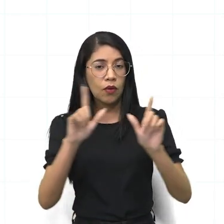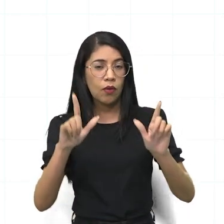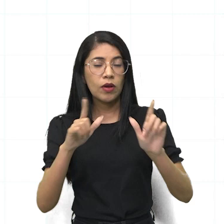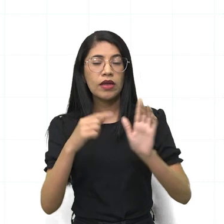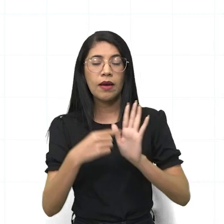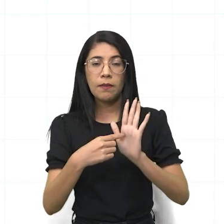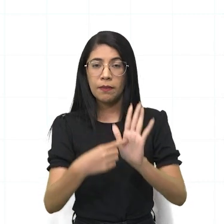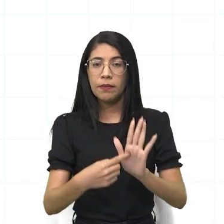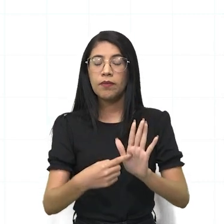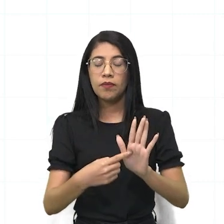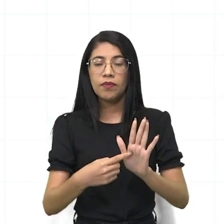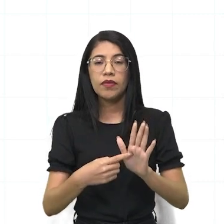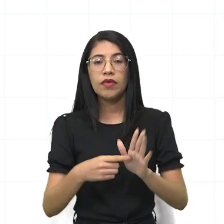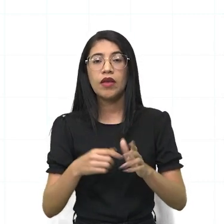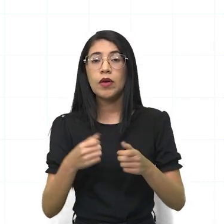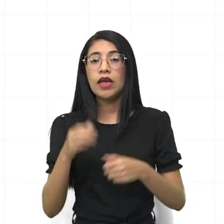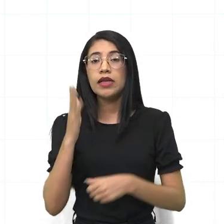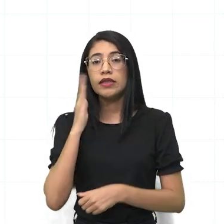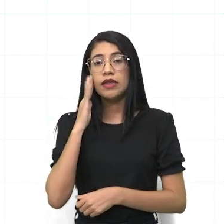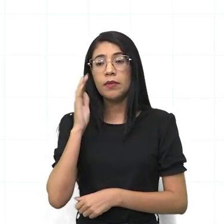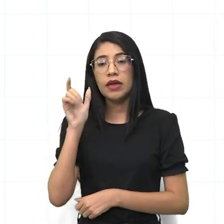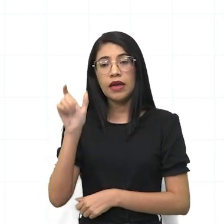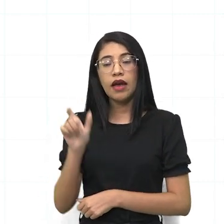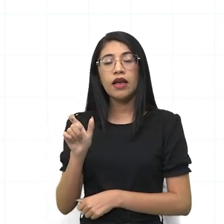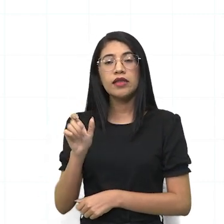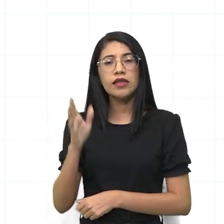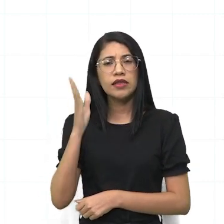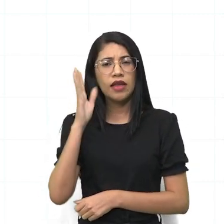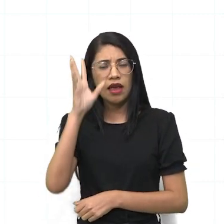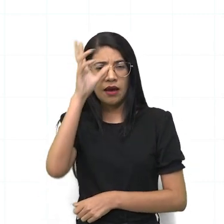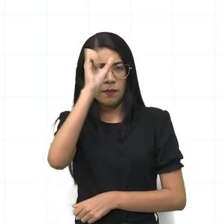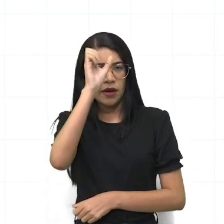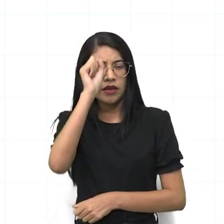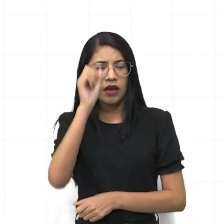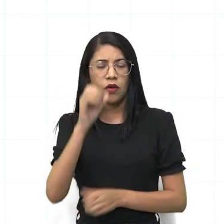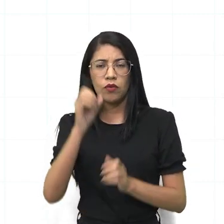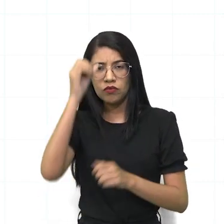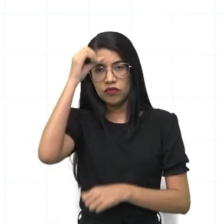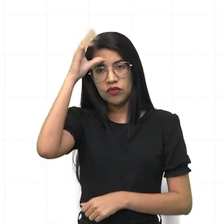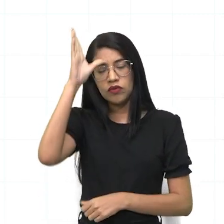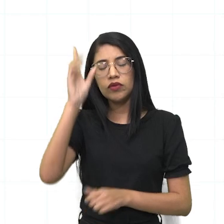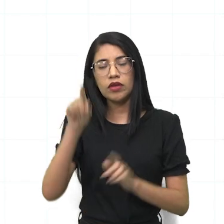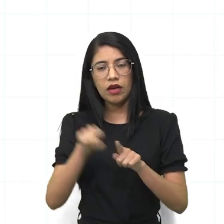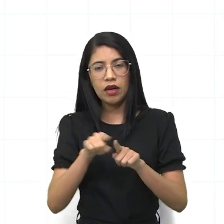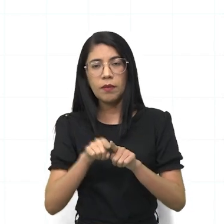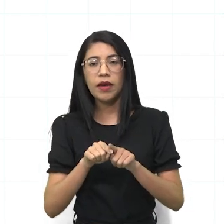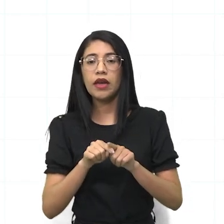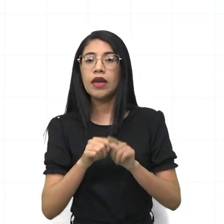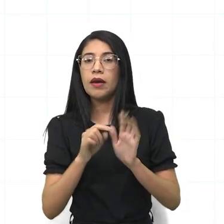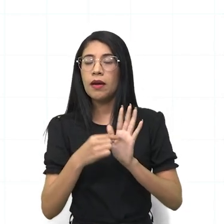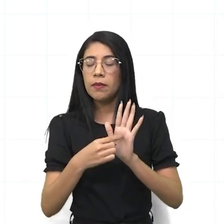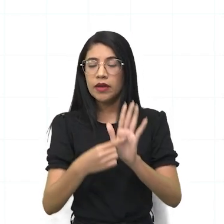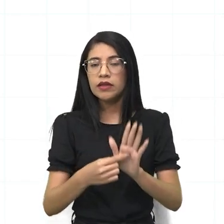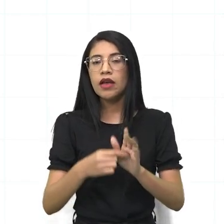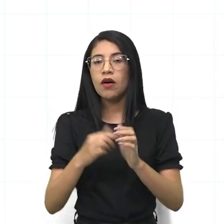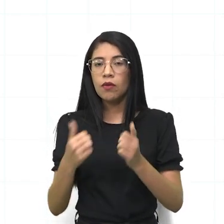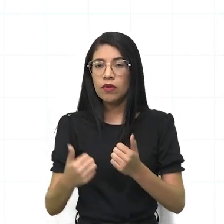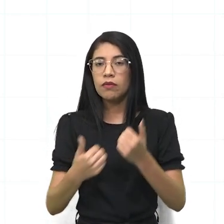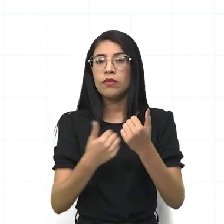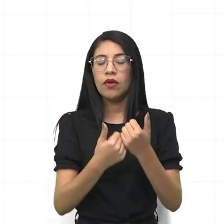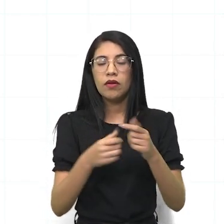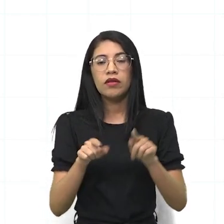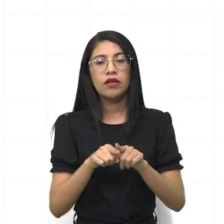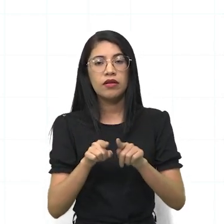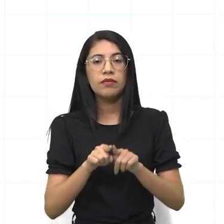uma exposição oral, então, é saber se realmente você assimilou aquele conteúdo, e trazer, lógico, também o material ali, um recurso que vai te